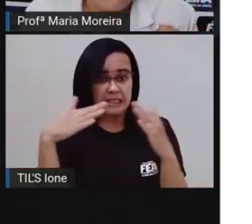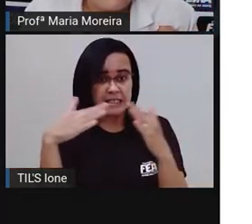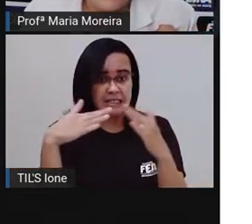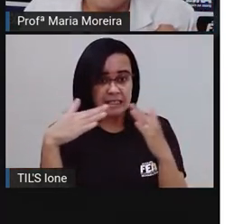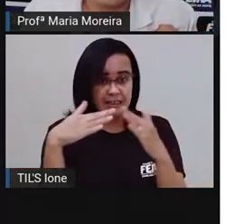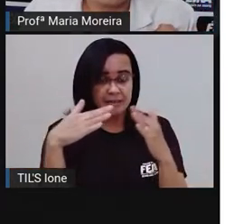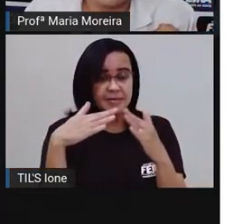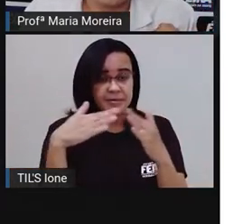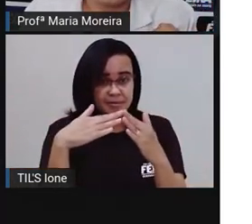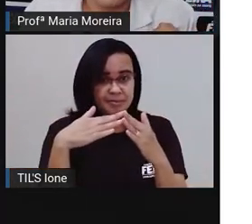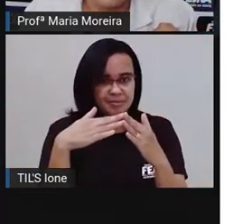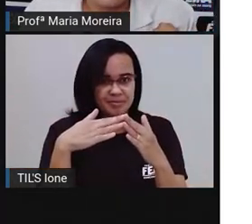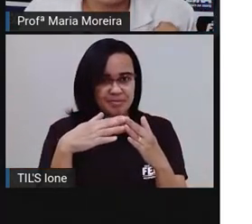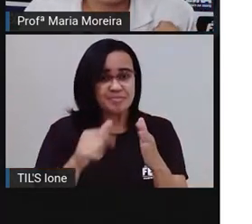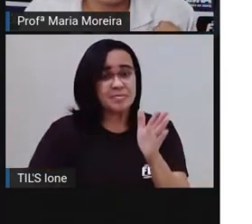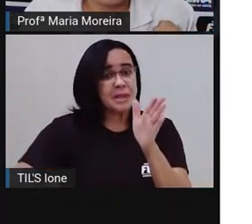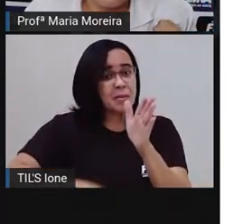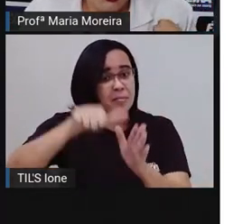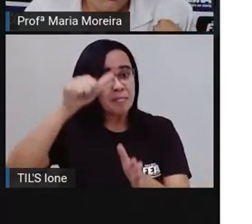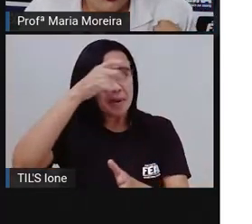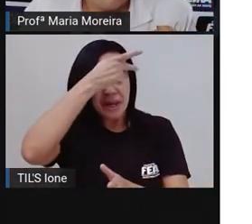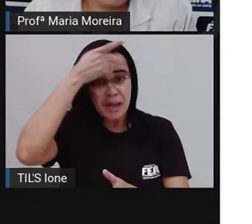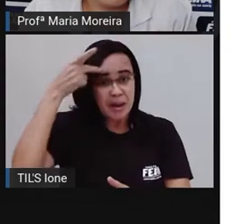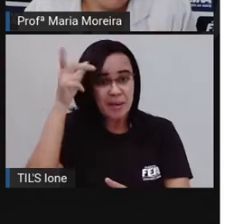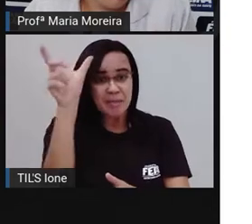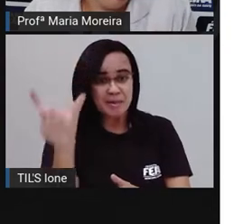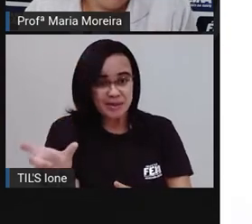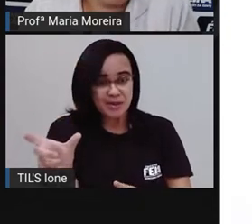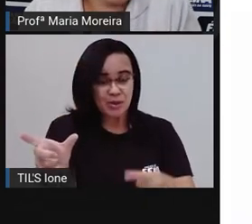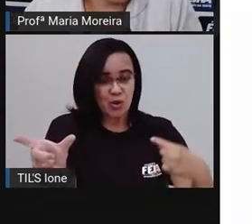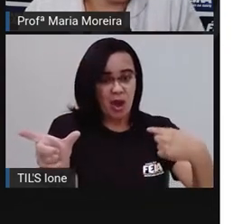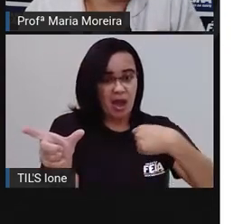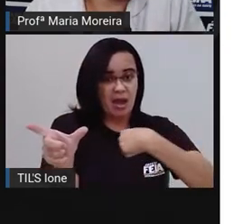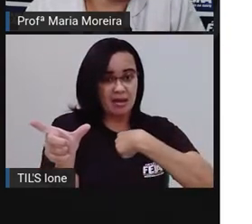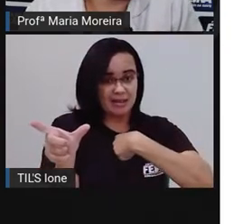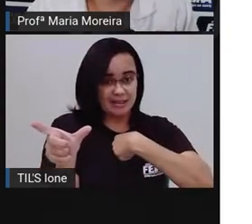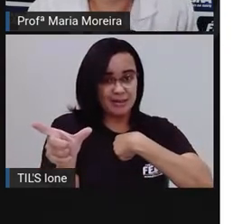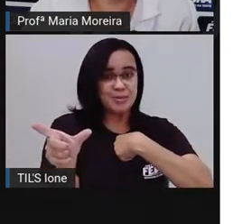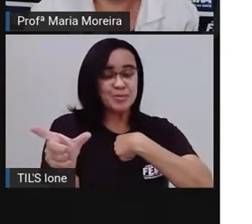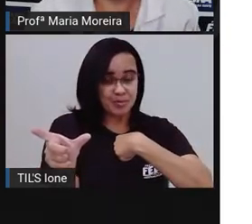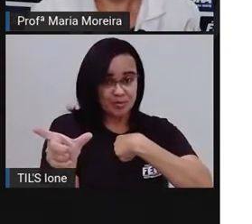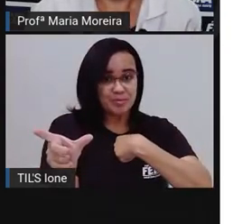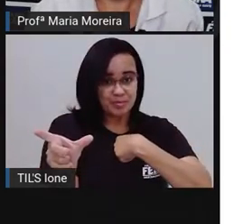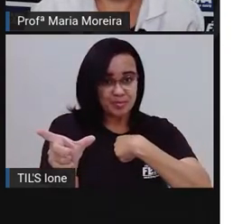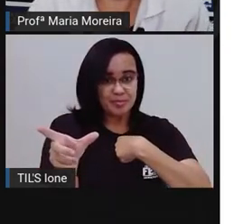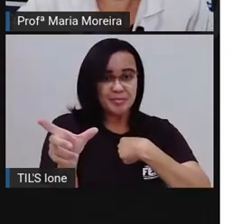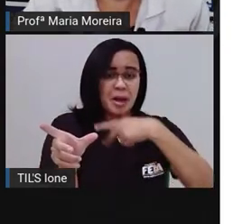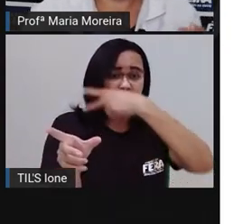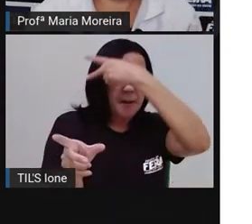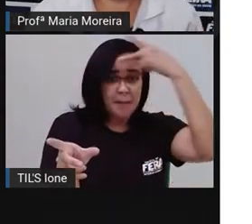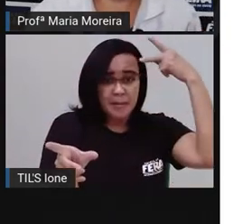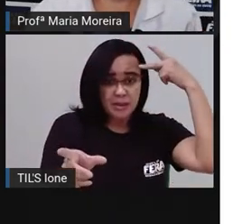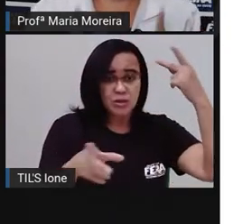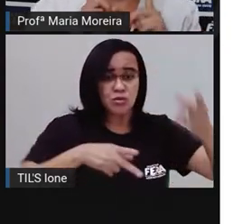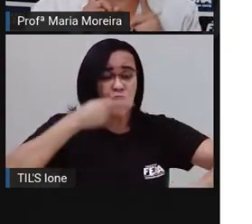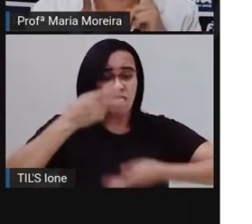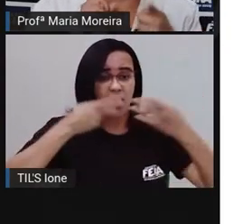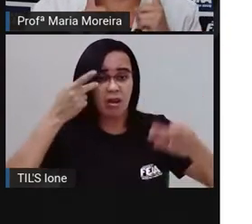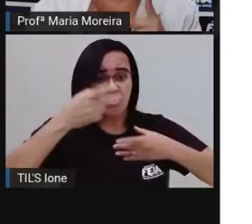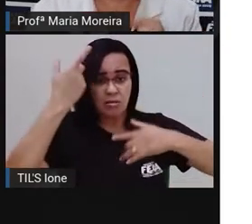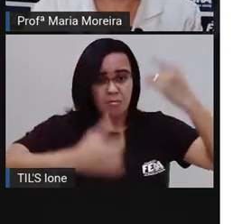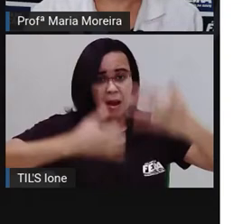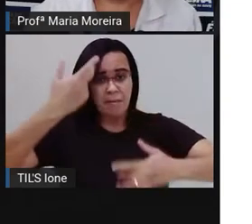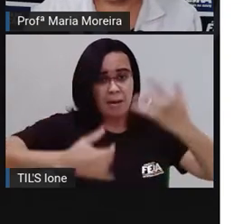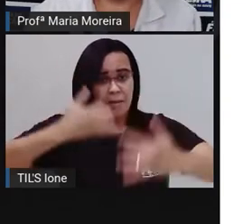Eu. É a primeira pessoa, ou seja, a pessoa que está falando. Então, quem é a primeira pessoa? É a